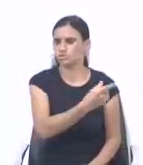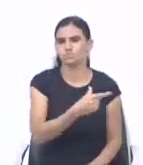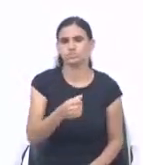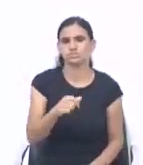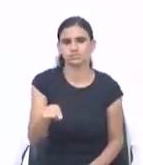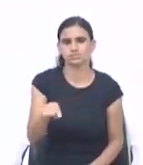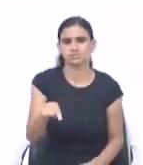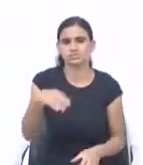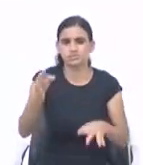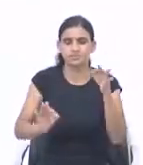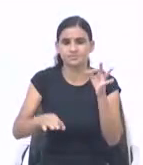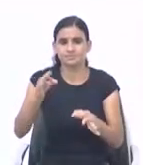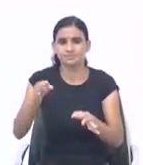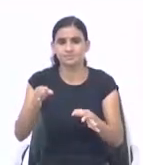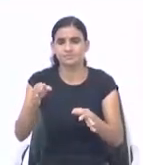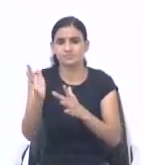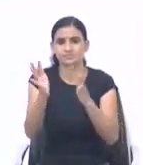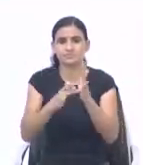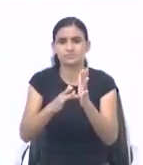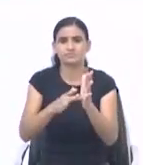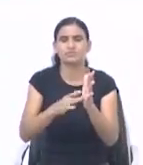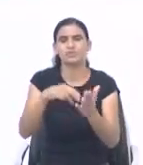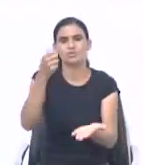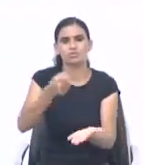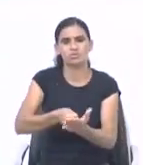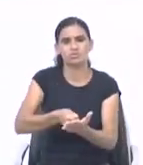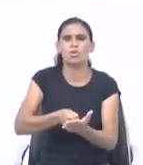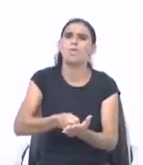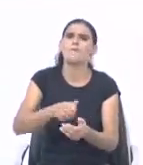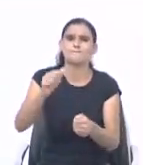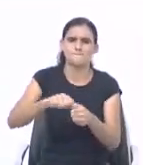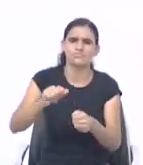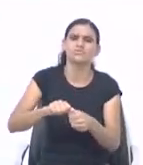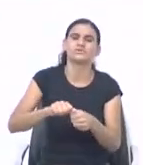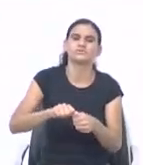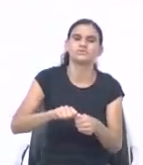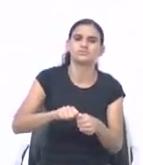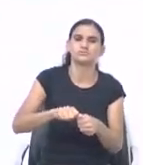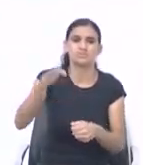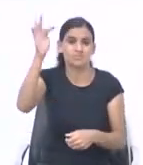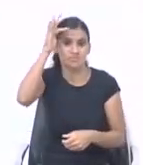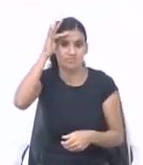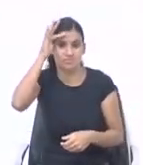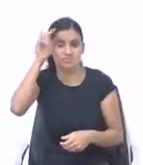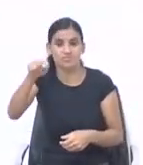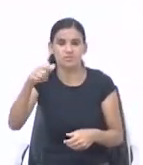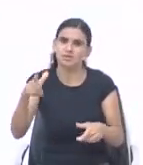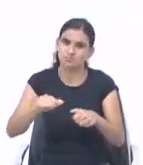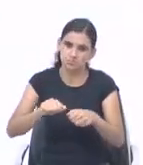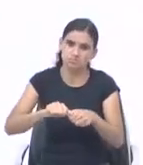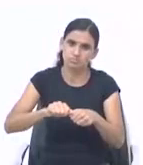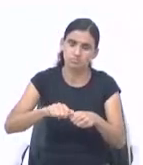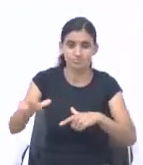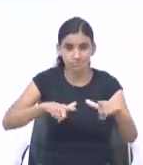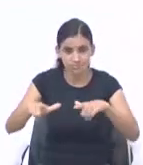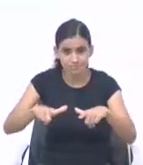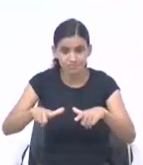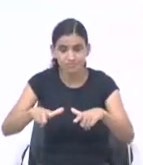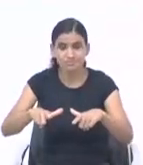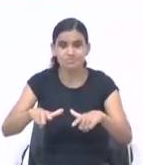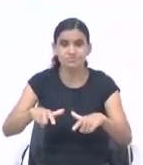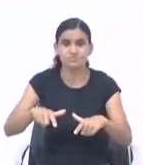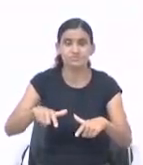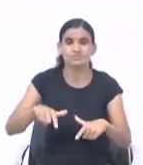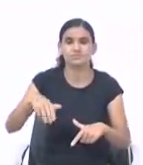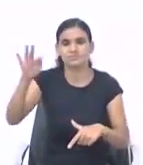Justamente a justiça com que Cristo cumpriu. Então nós não estamos fazendo somente por fé. Mas também por obras. Porque as obras sem a fé